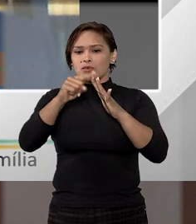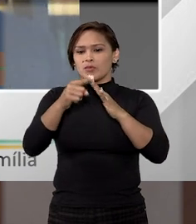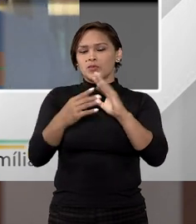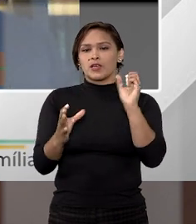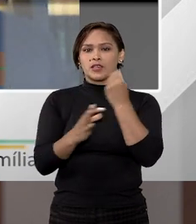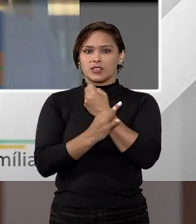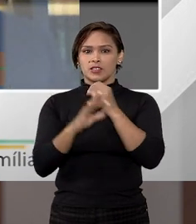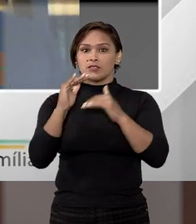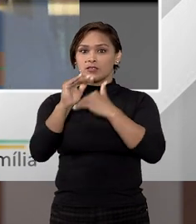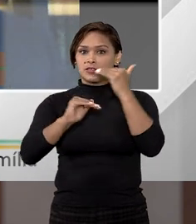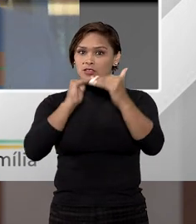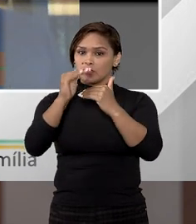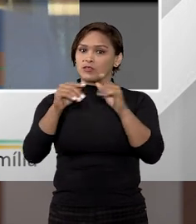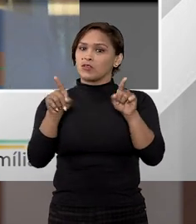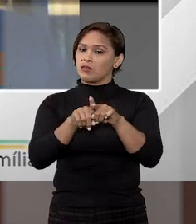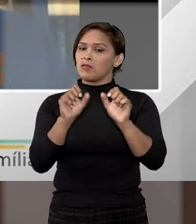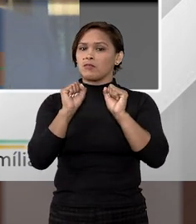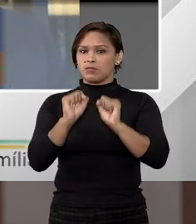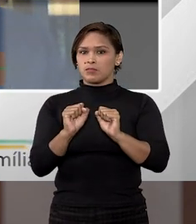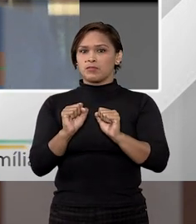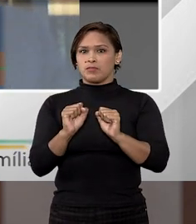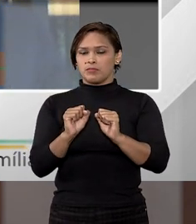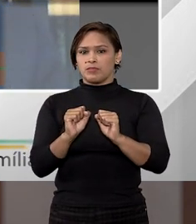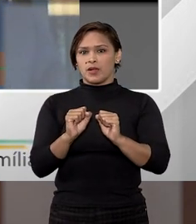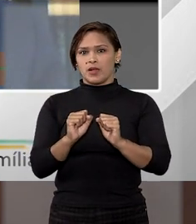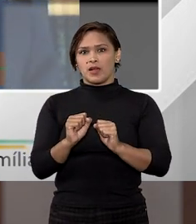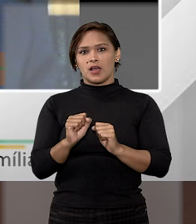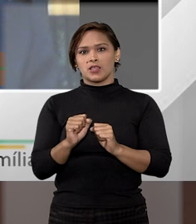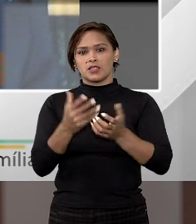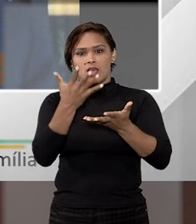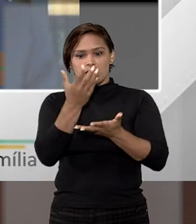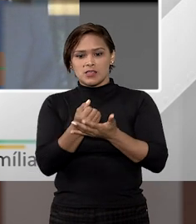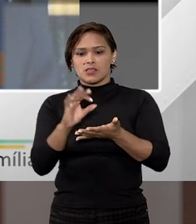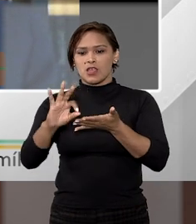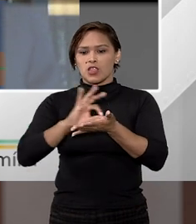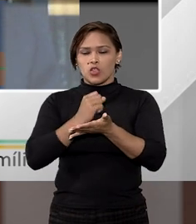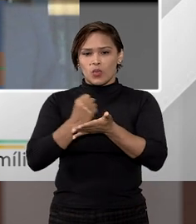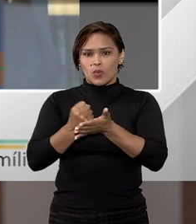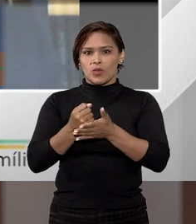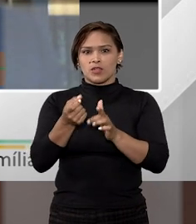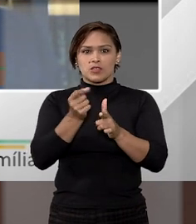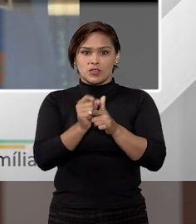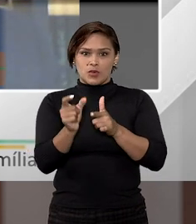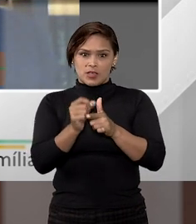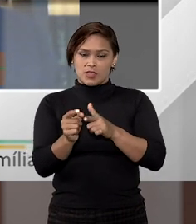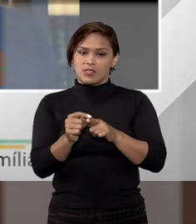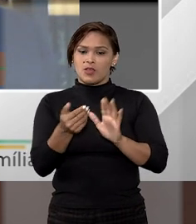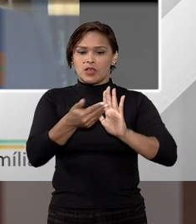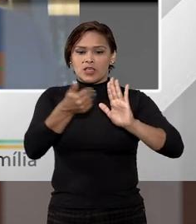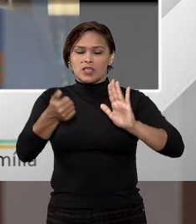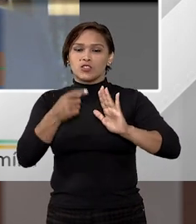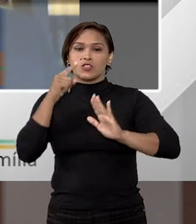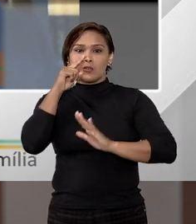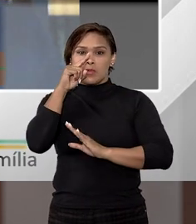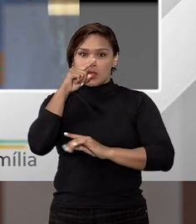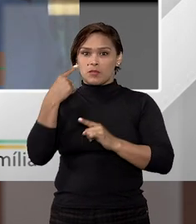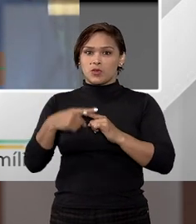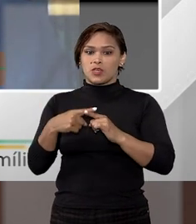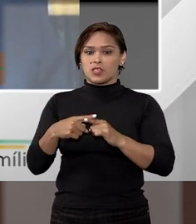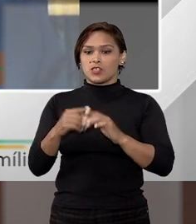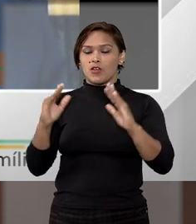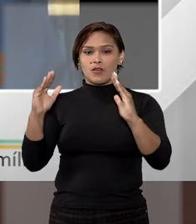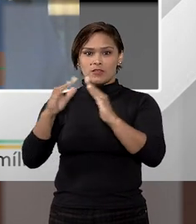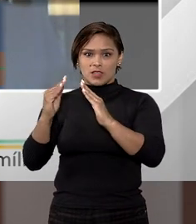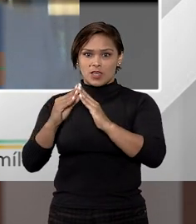garantias que o mercado desenvolveu que podem ser aceitas no contrato de locação e que tiram esse risco porque, gente, nós estamos